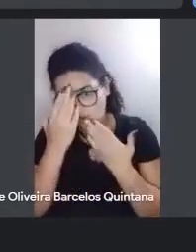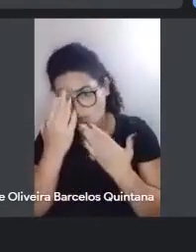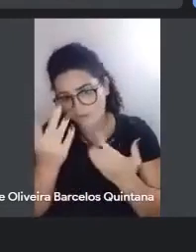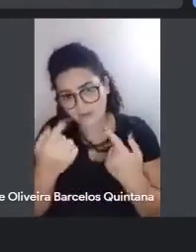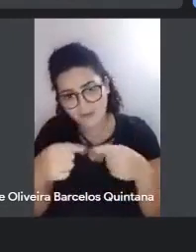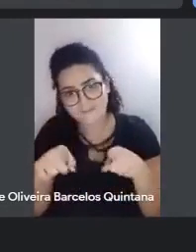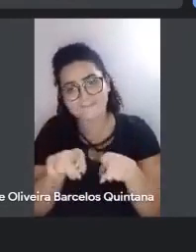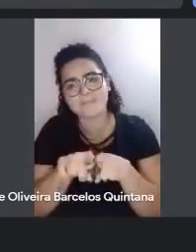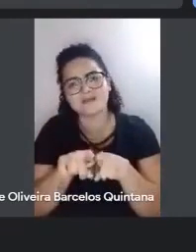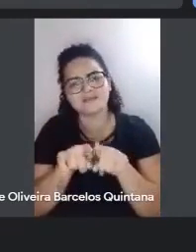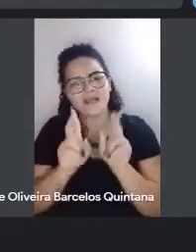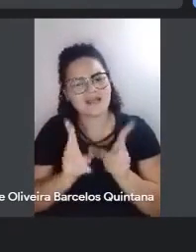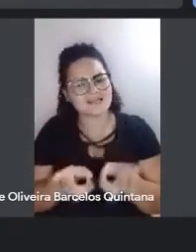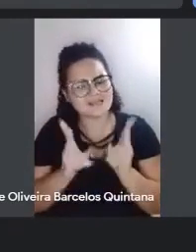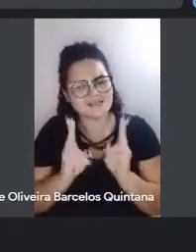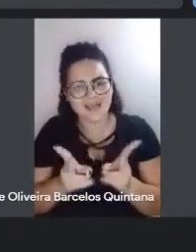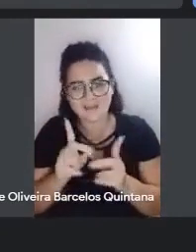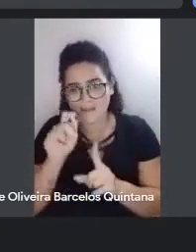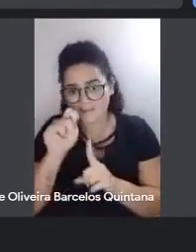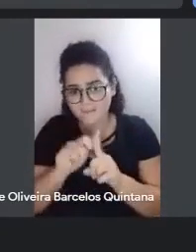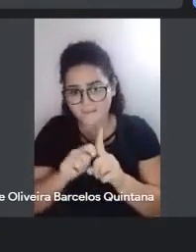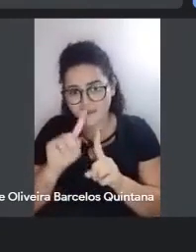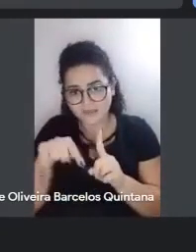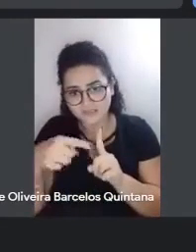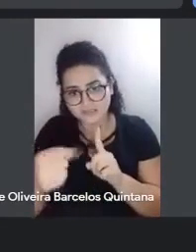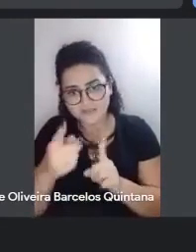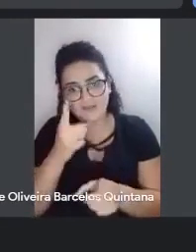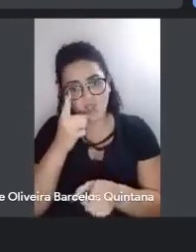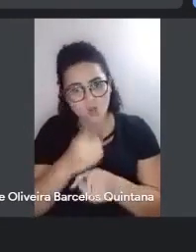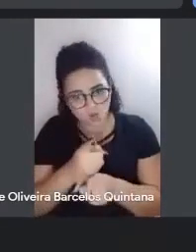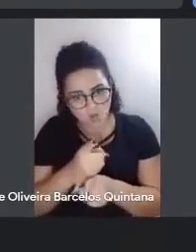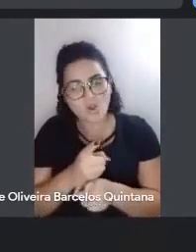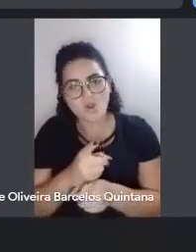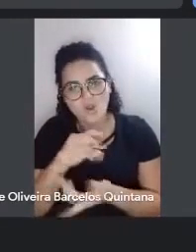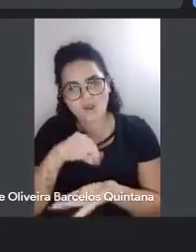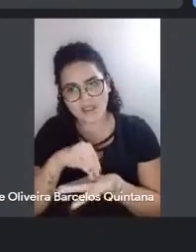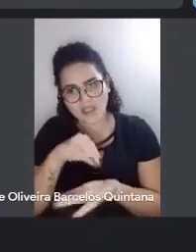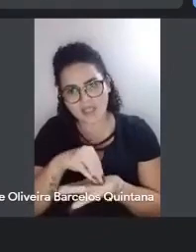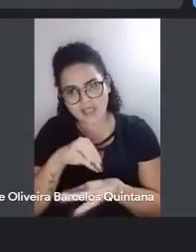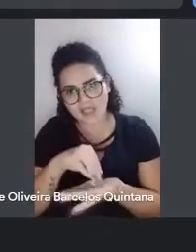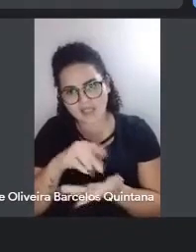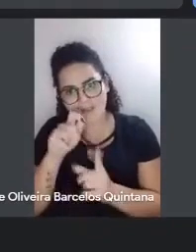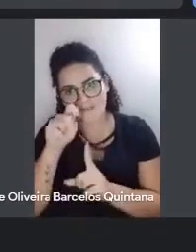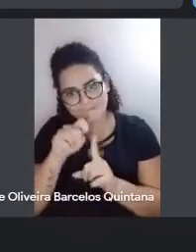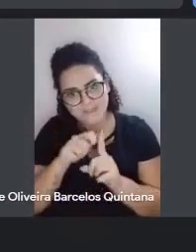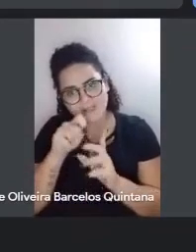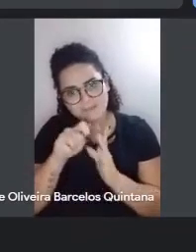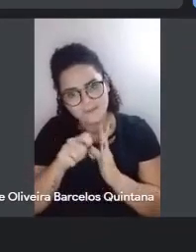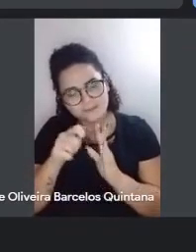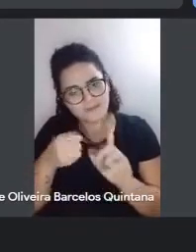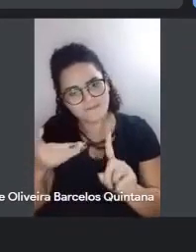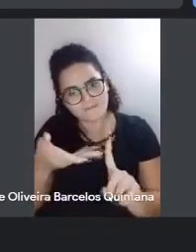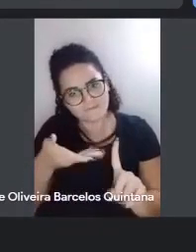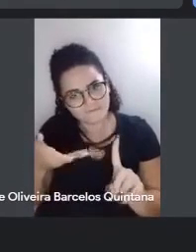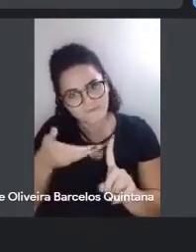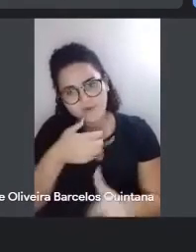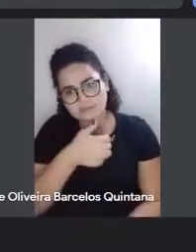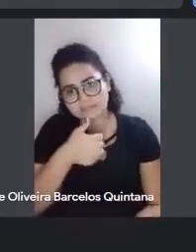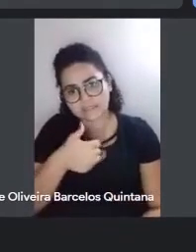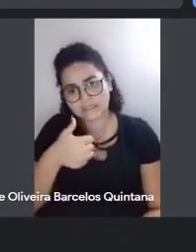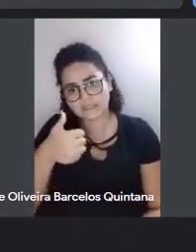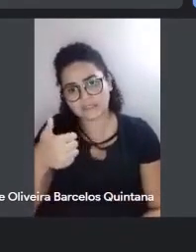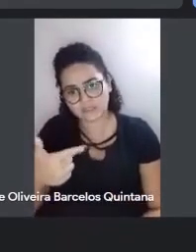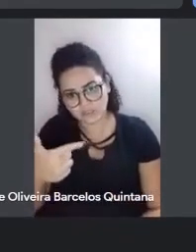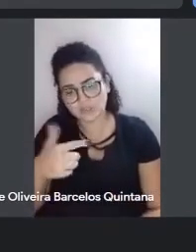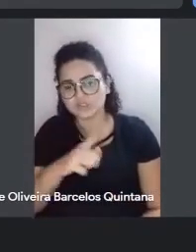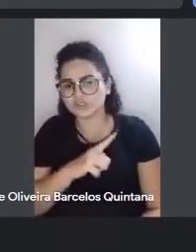sempre No mês que vem A gente ainda se encontra Está para mais um encontro mensal Do Fórum 112 A gente no